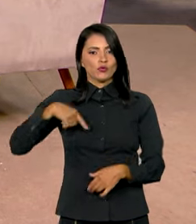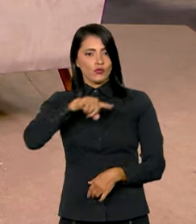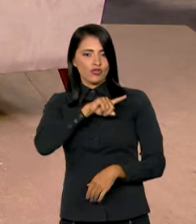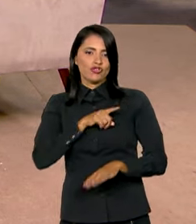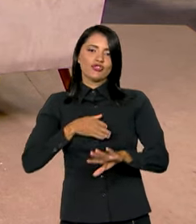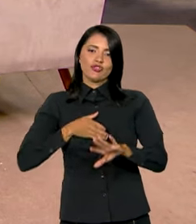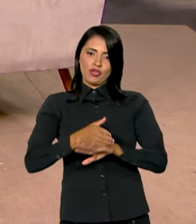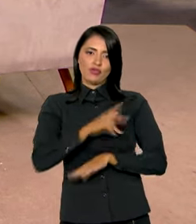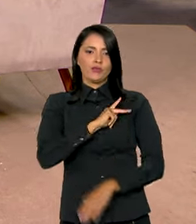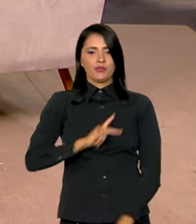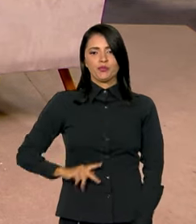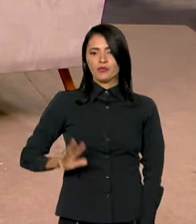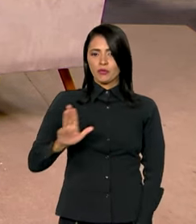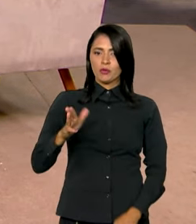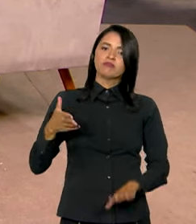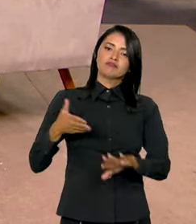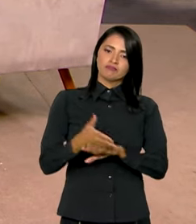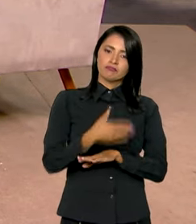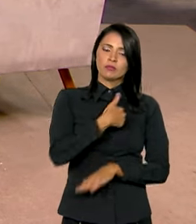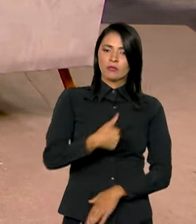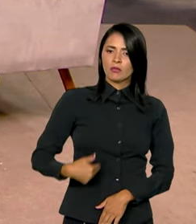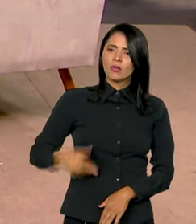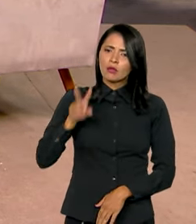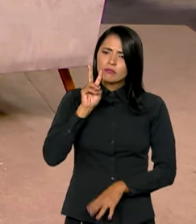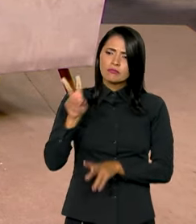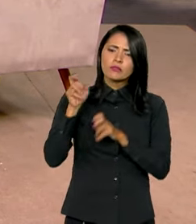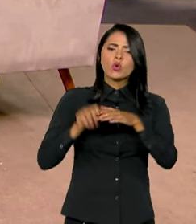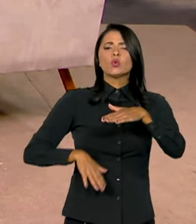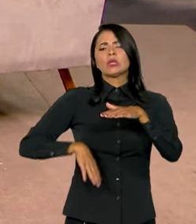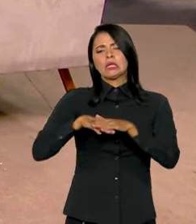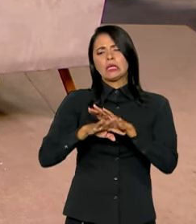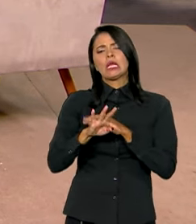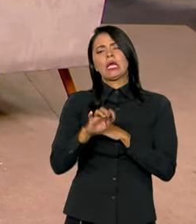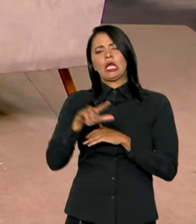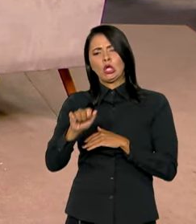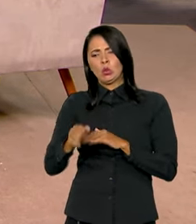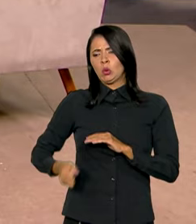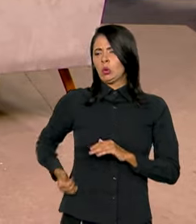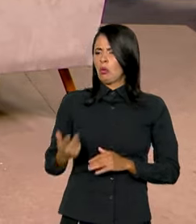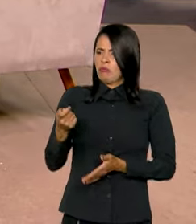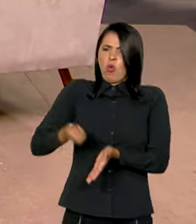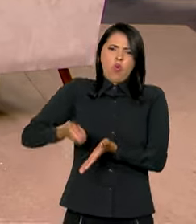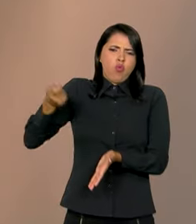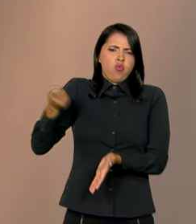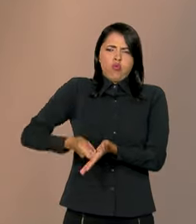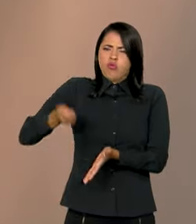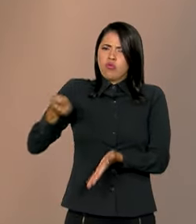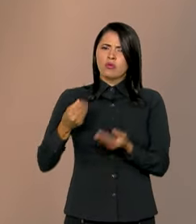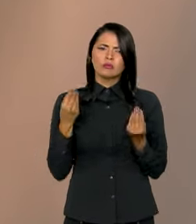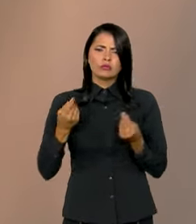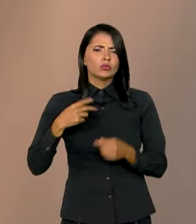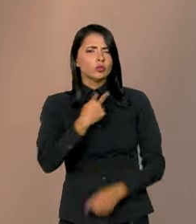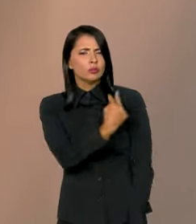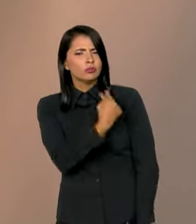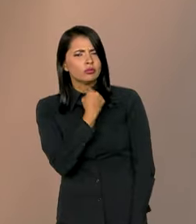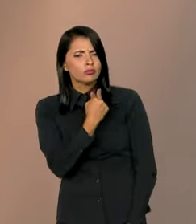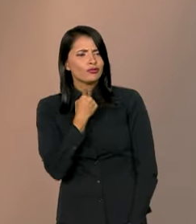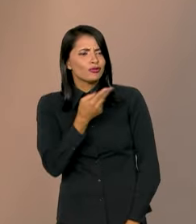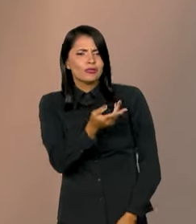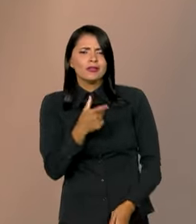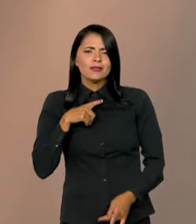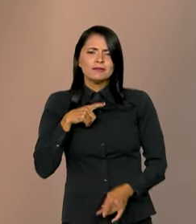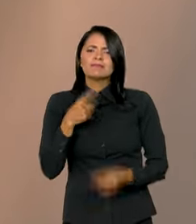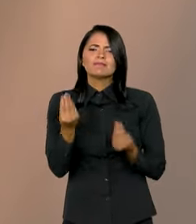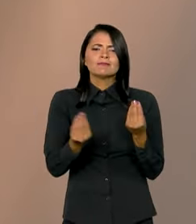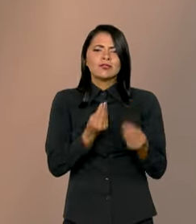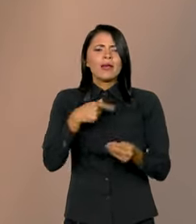do presidente Lula assumiu, nós vimos que o teto de gastos, ele era muito rigoroso. Ele não permitia que a gente pudesse colocar na praça, colocar na